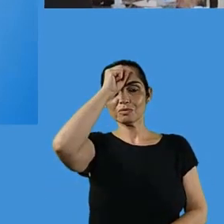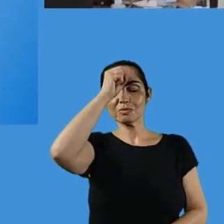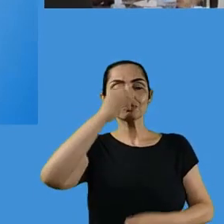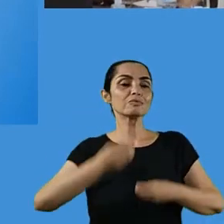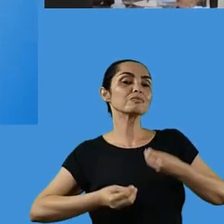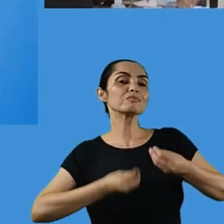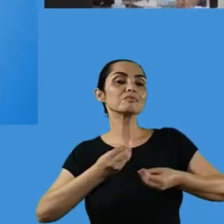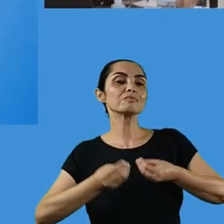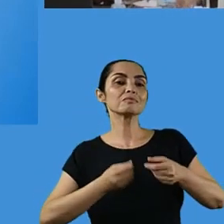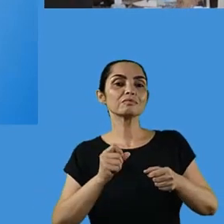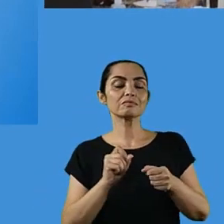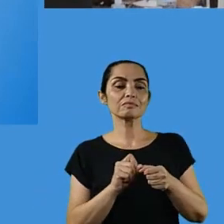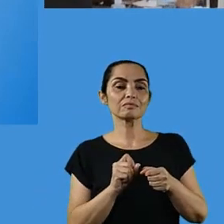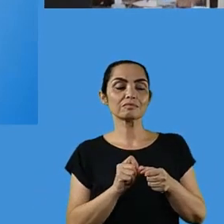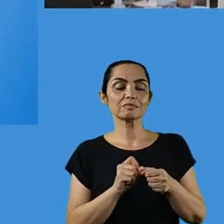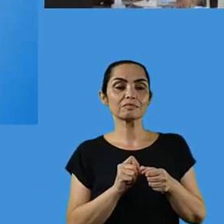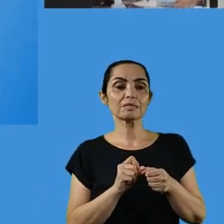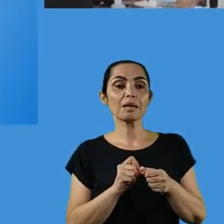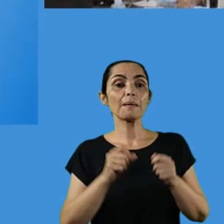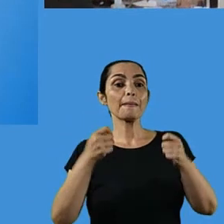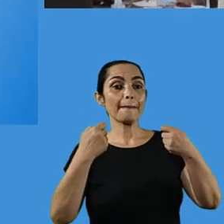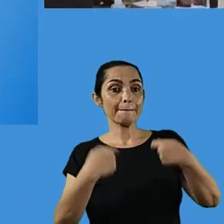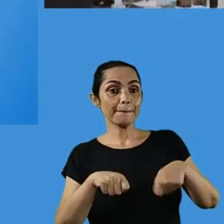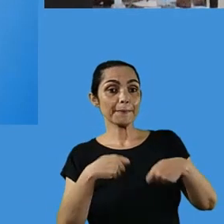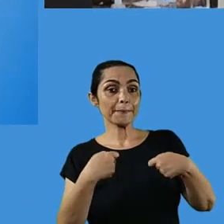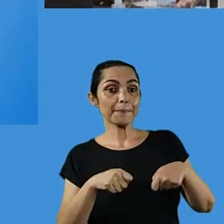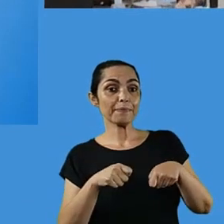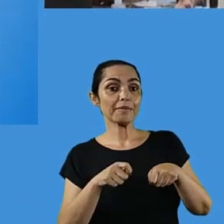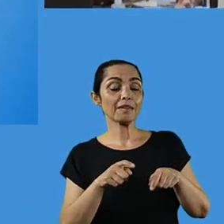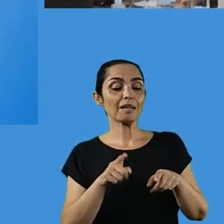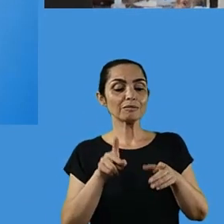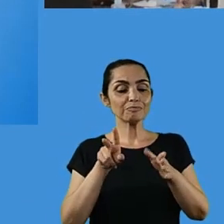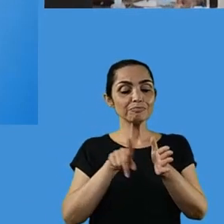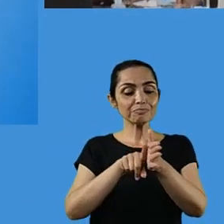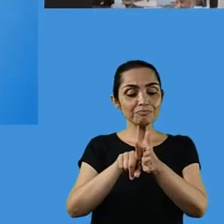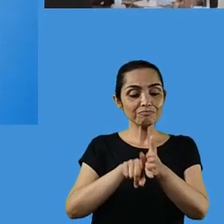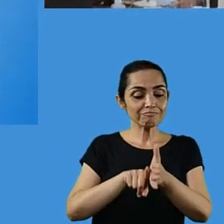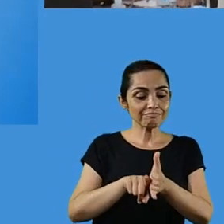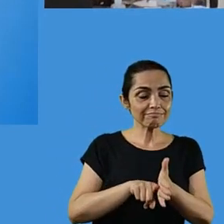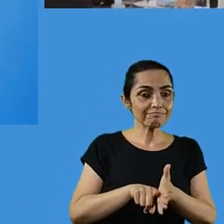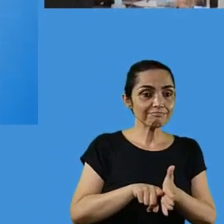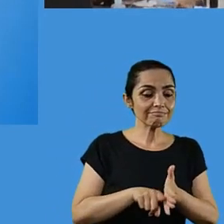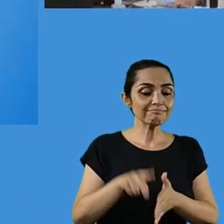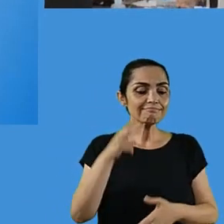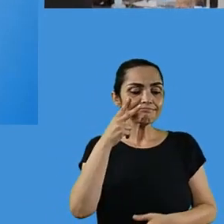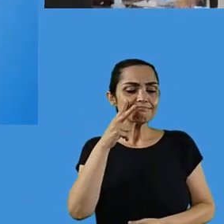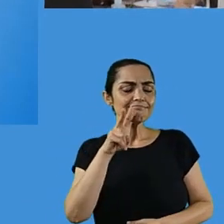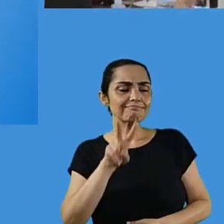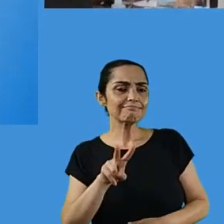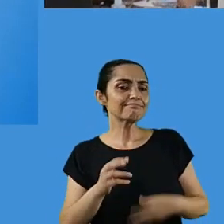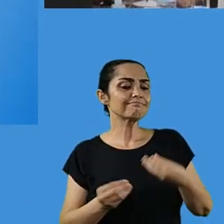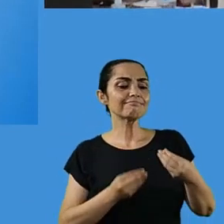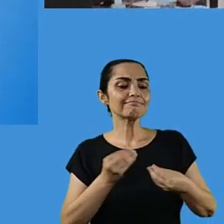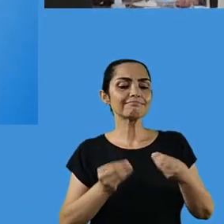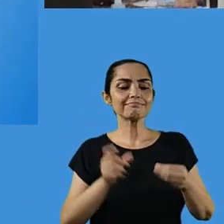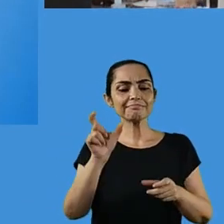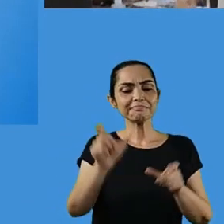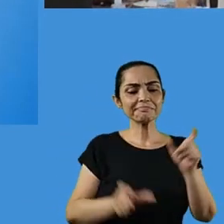Então, a gente precisa realizar a escuta, a busca ativa. Nós temos que